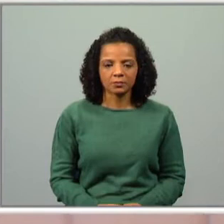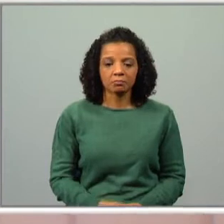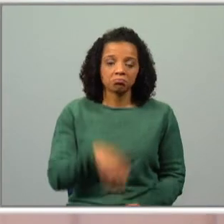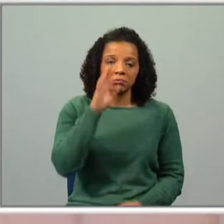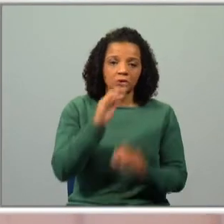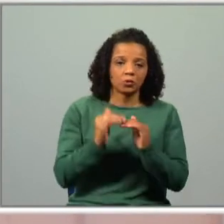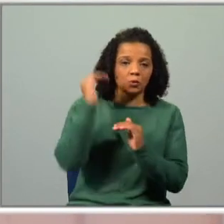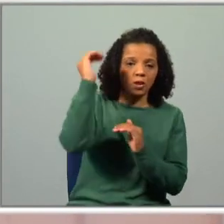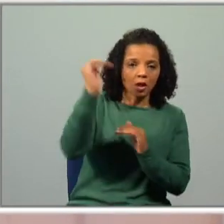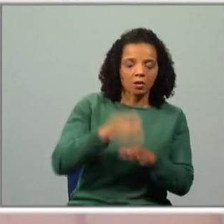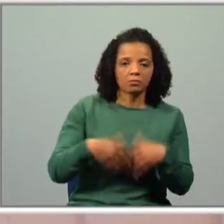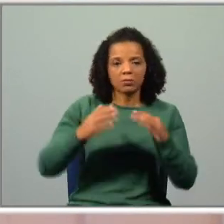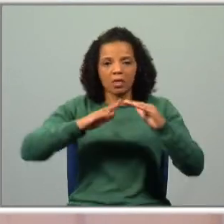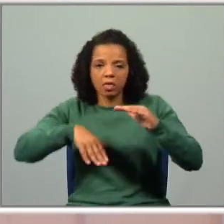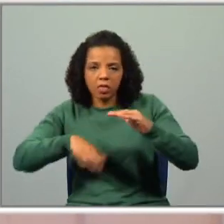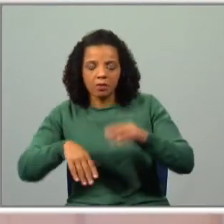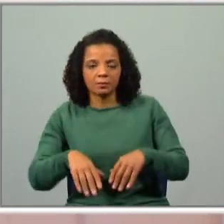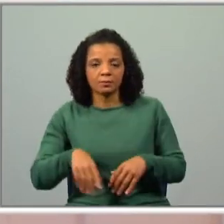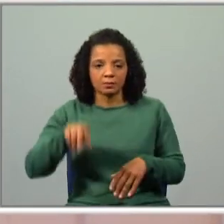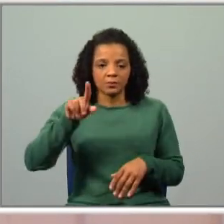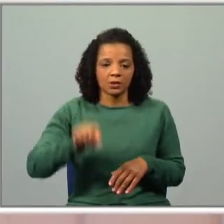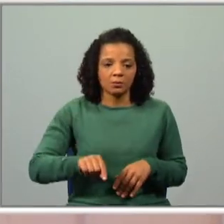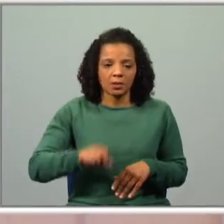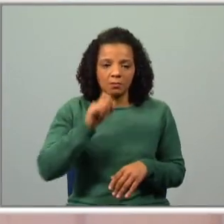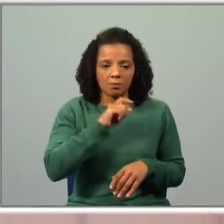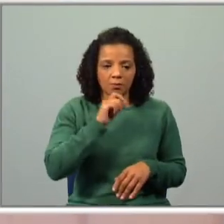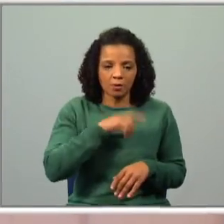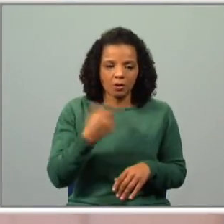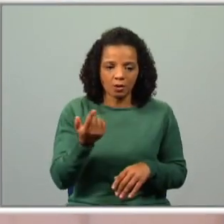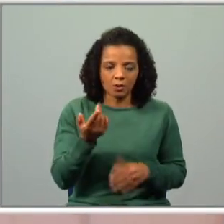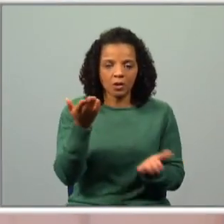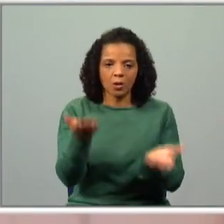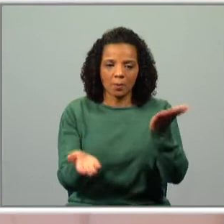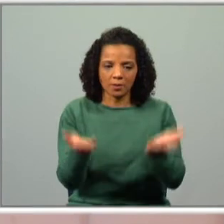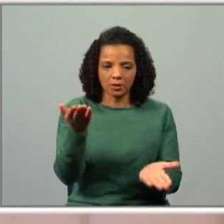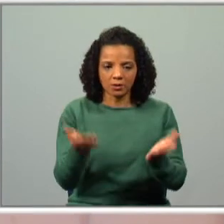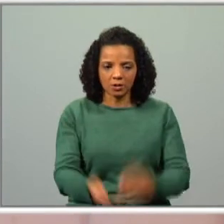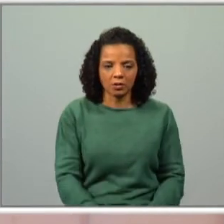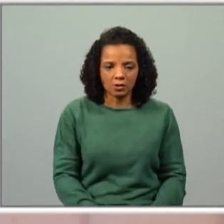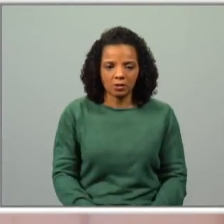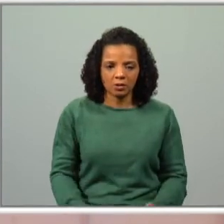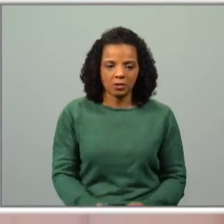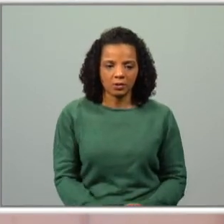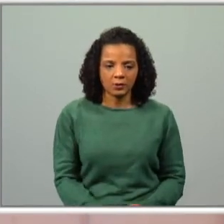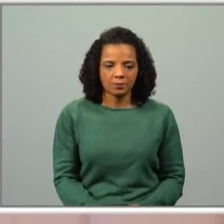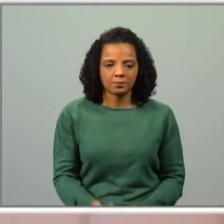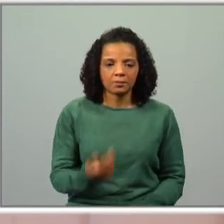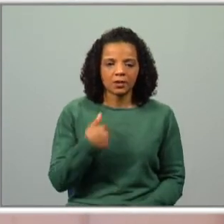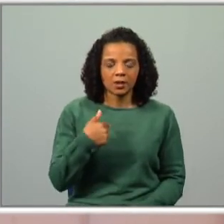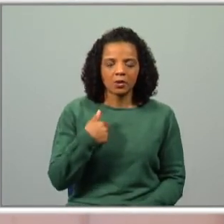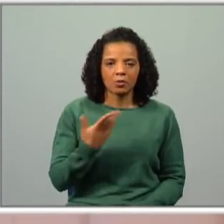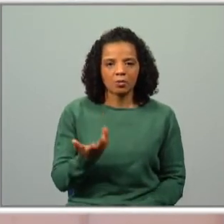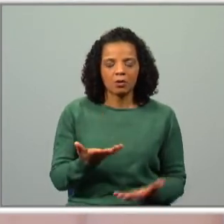é de superioridade, se é de inferioridade e quando pode ser também uma comparação. Eu quero ser